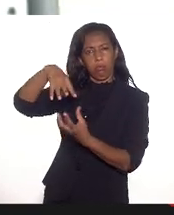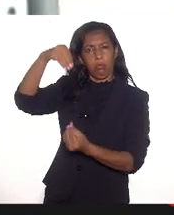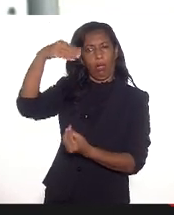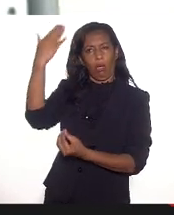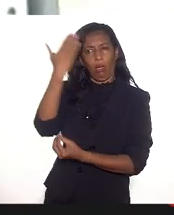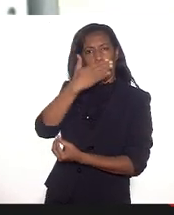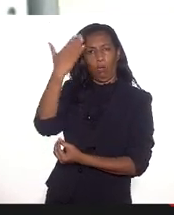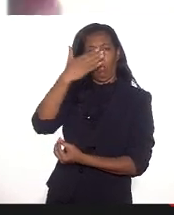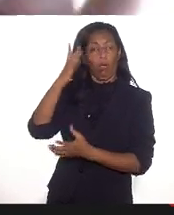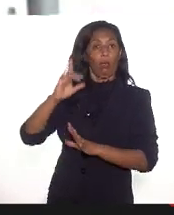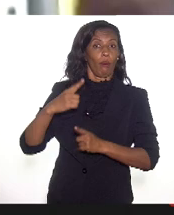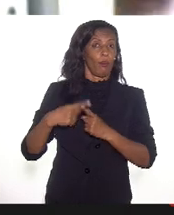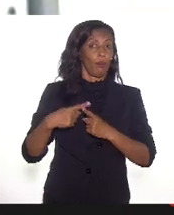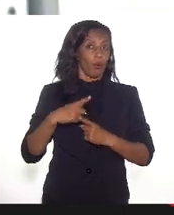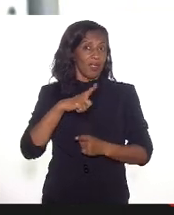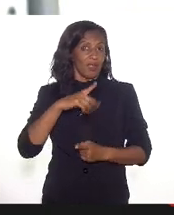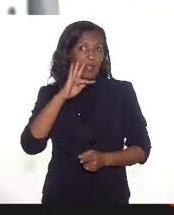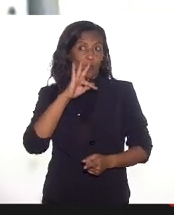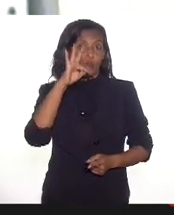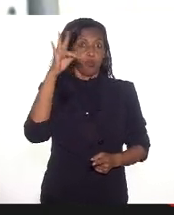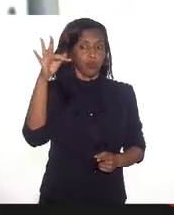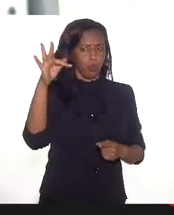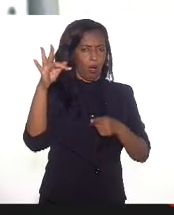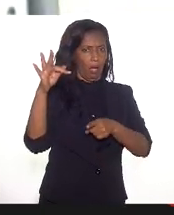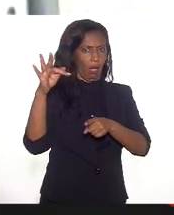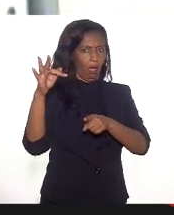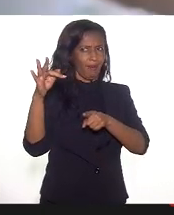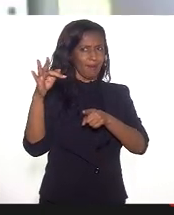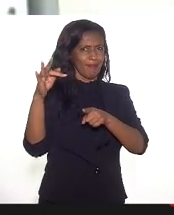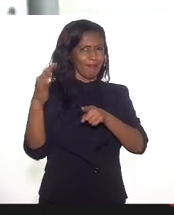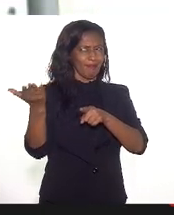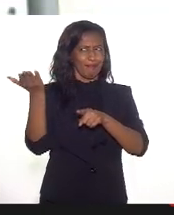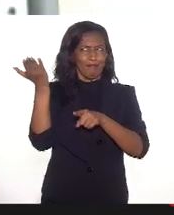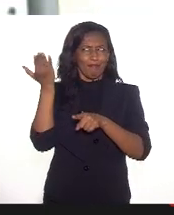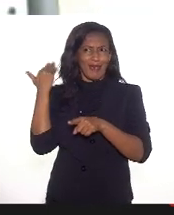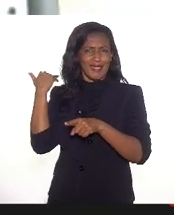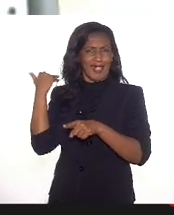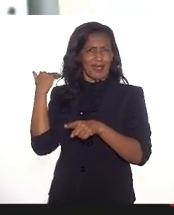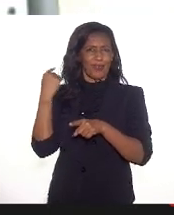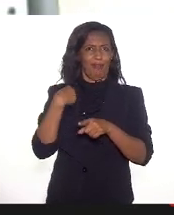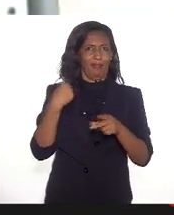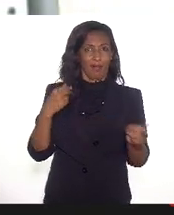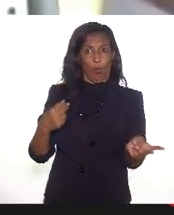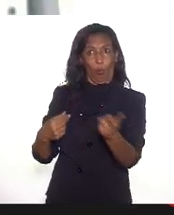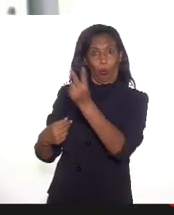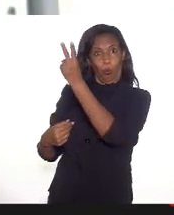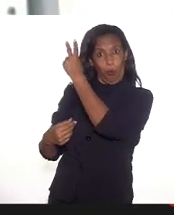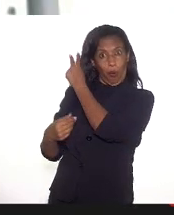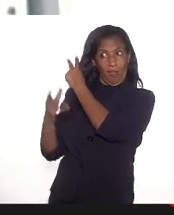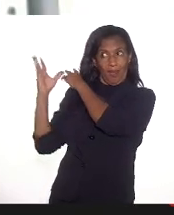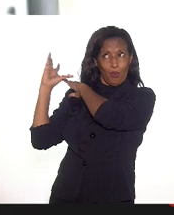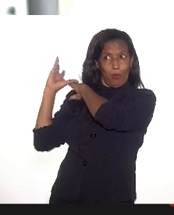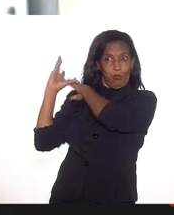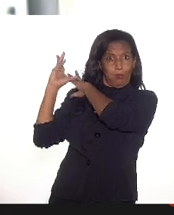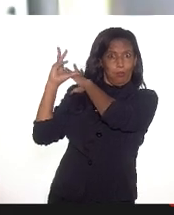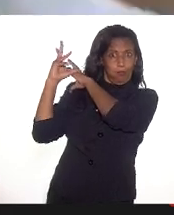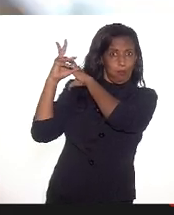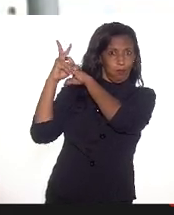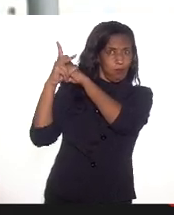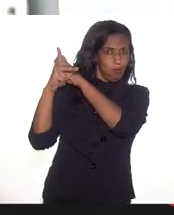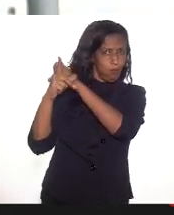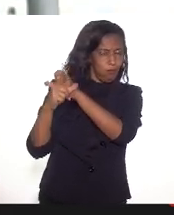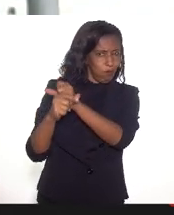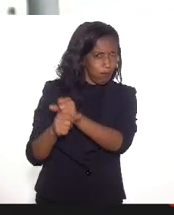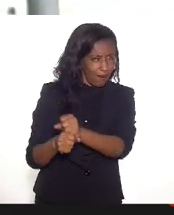existe futuro no passado. Tem muita coisa que nós precisamos olhar para o passado e trazer de volta, não